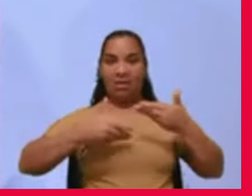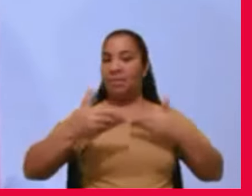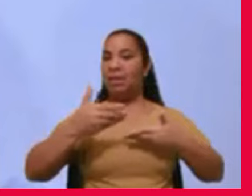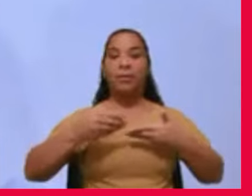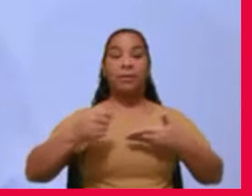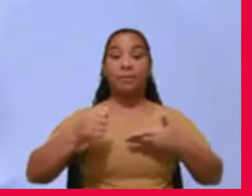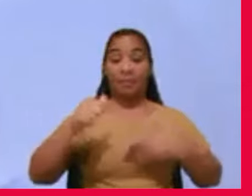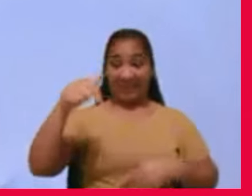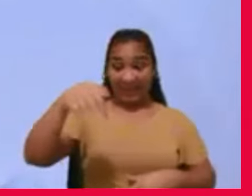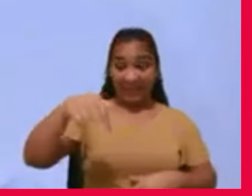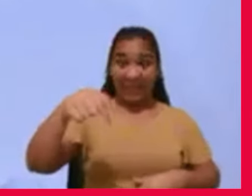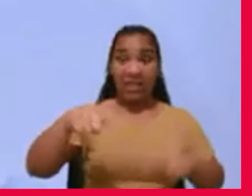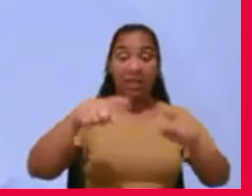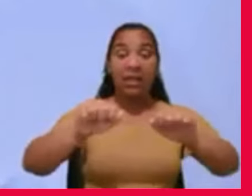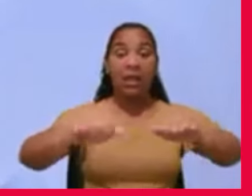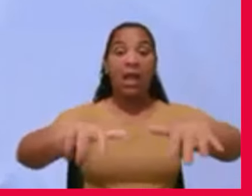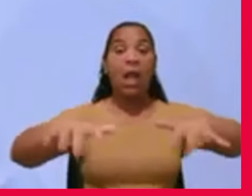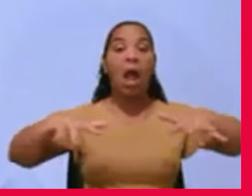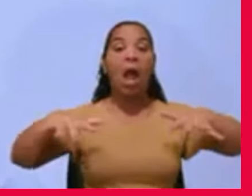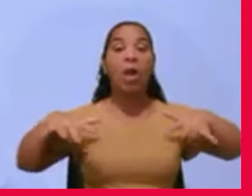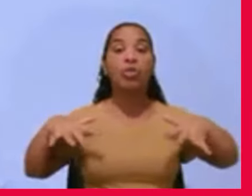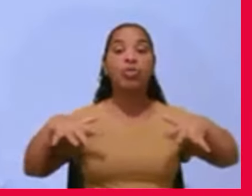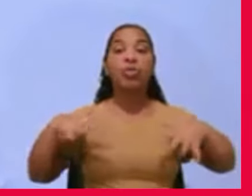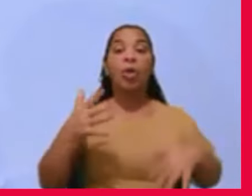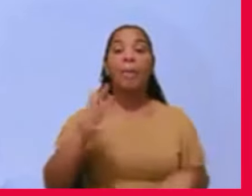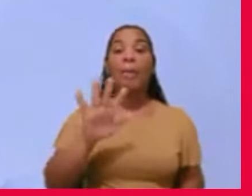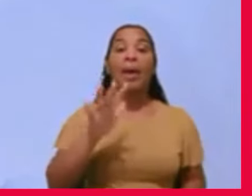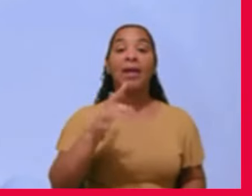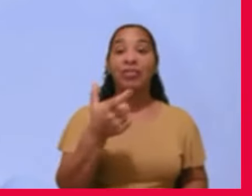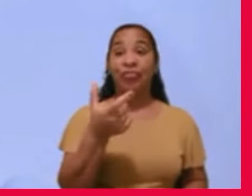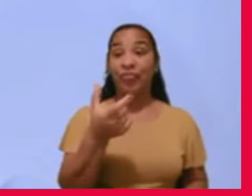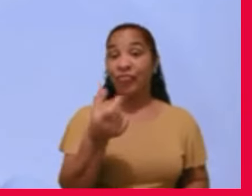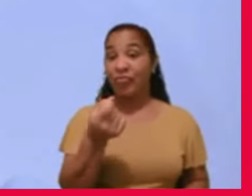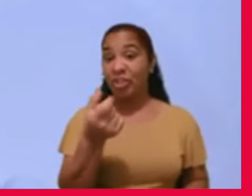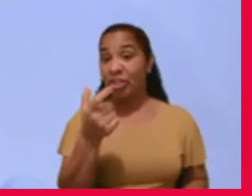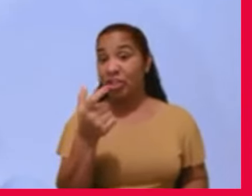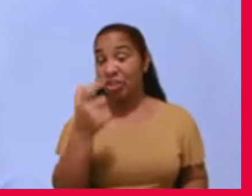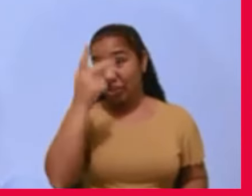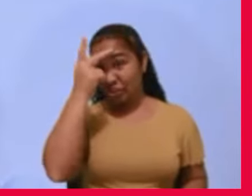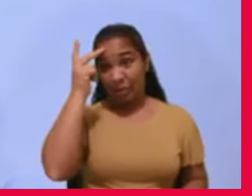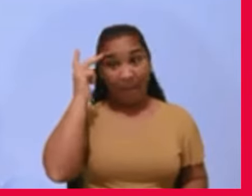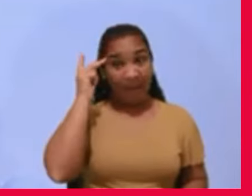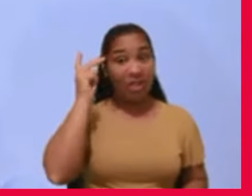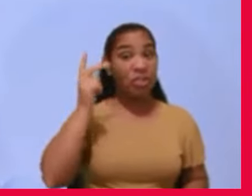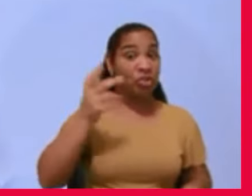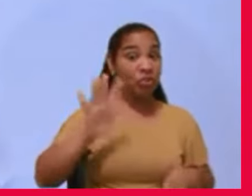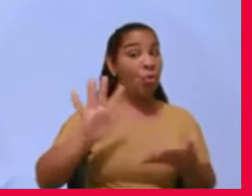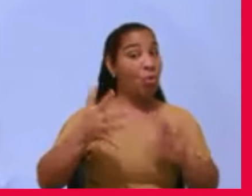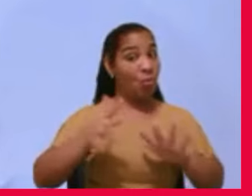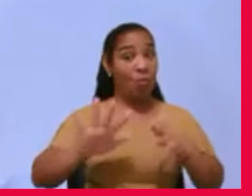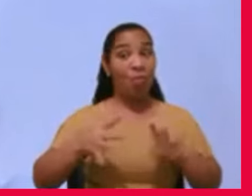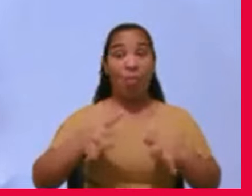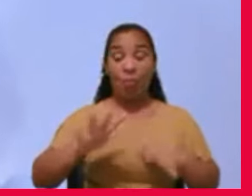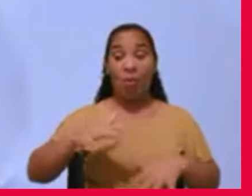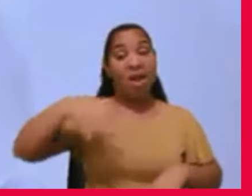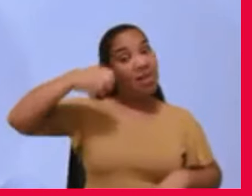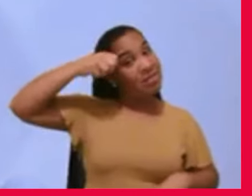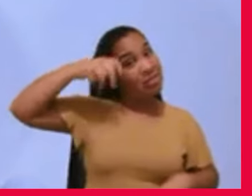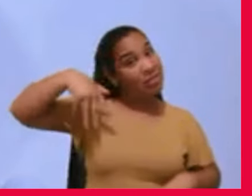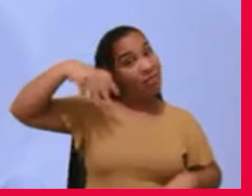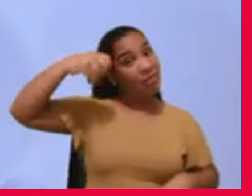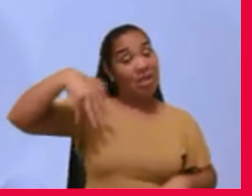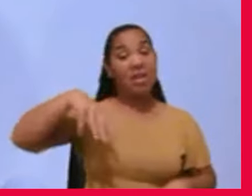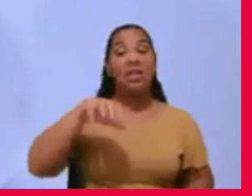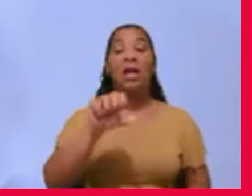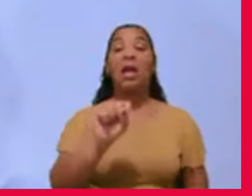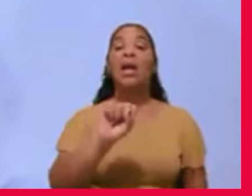mínimo, 20 pessoas com síndrome esquizofrênica. No mínimo, mas sob o controle.